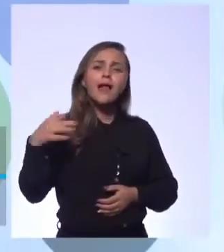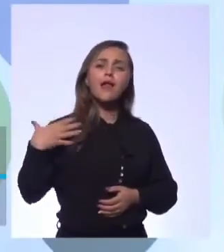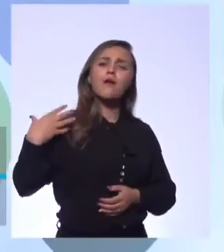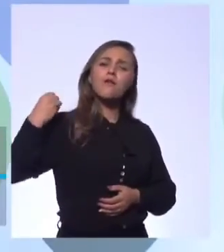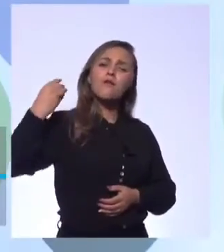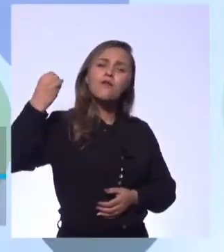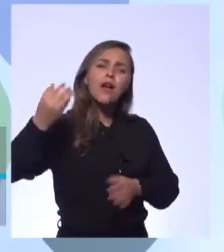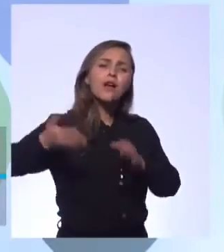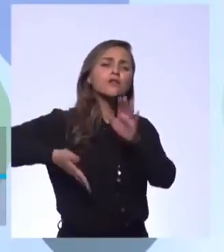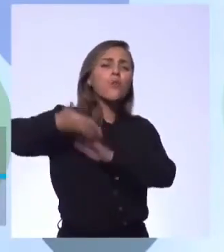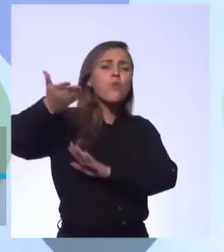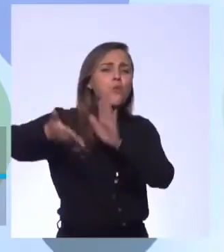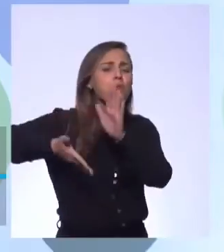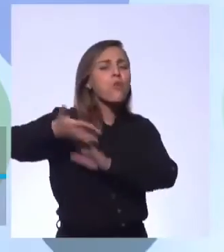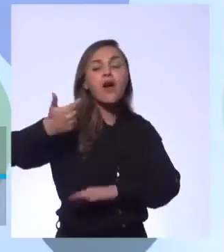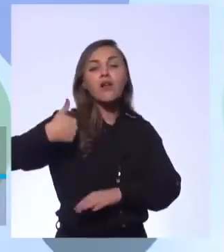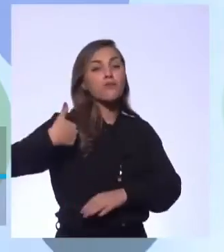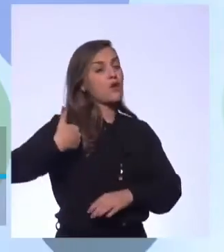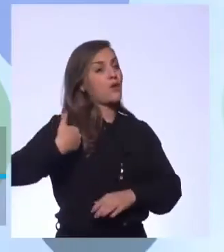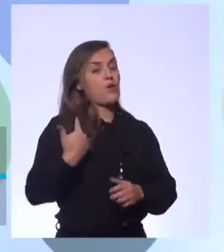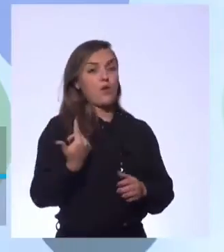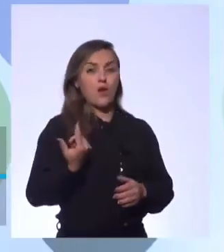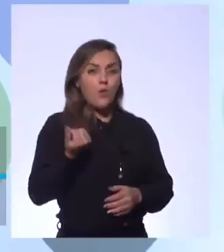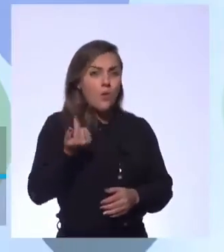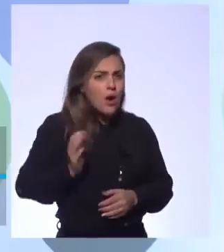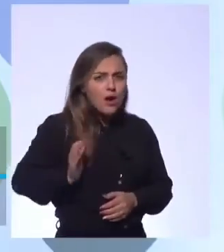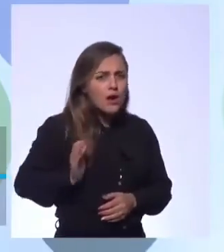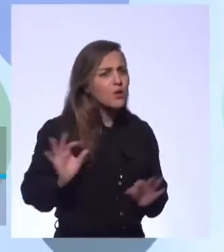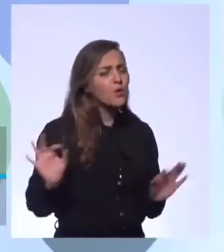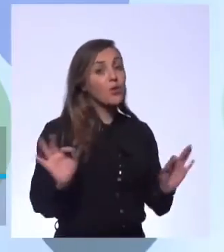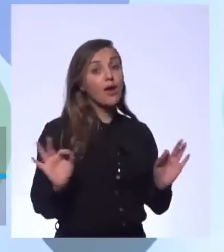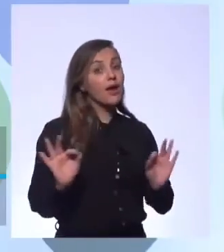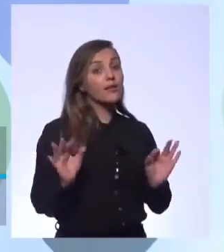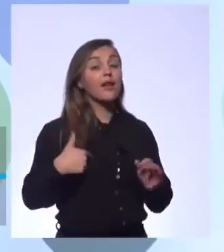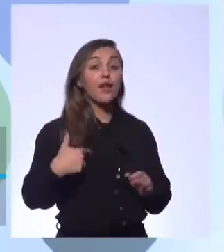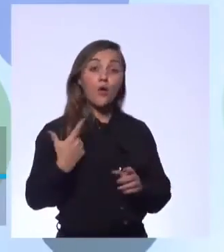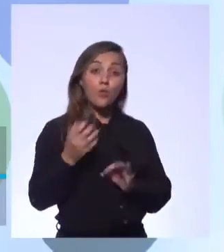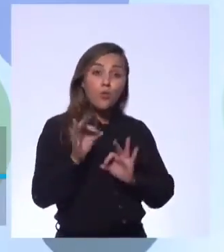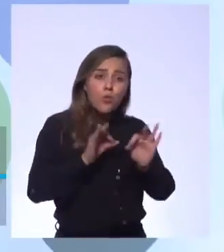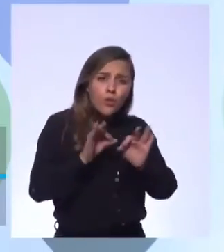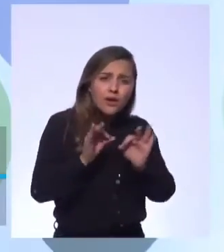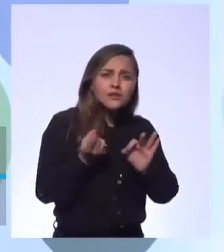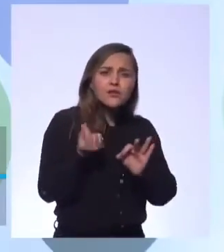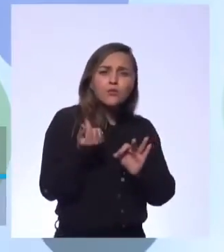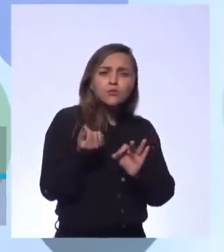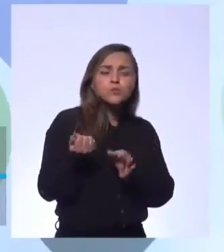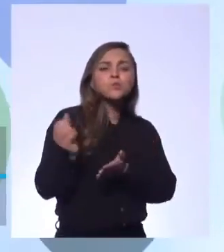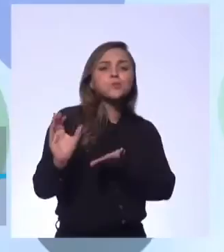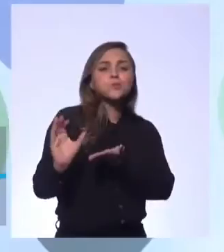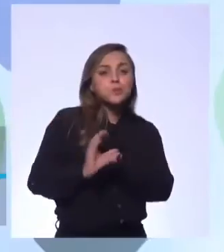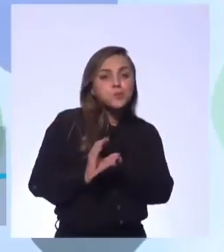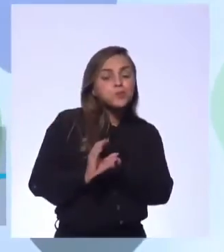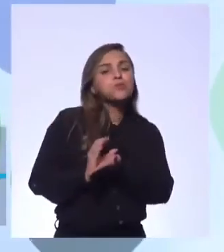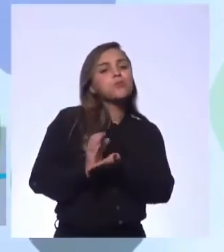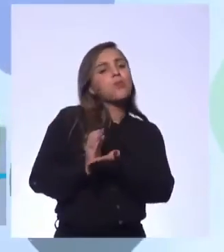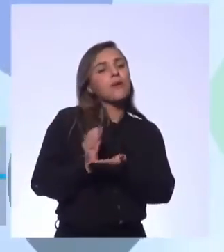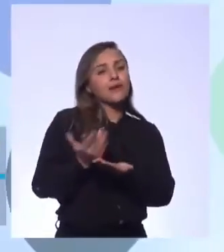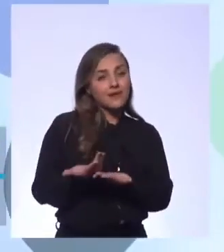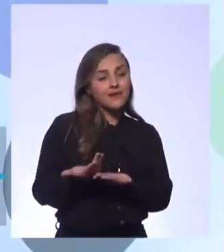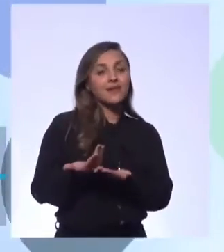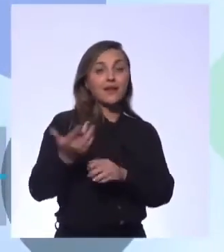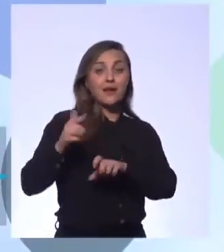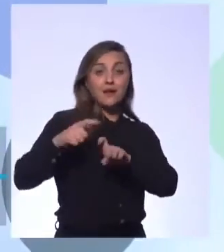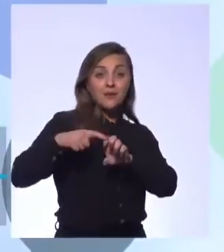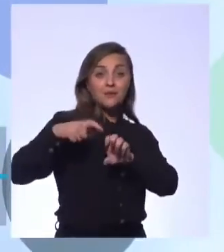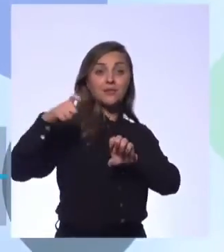diz assim, não viaja quem é rico, não, viaja quem é organizado. Fato também. Então, eu transporto isso para a questão do empreendedorismo. Não é empreendedor